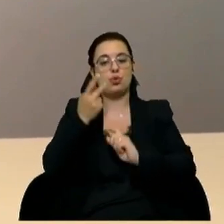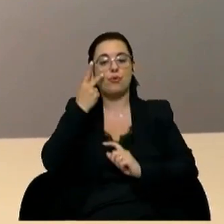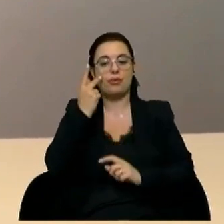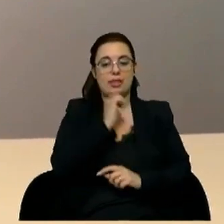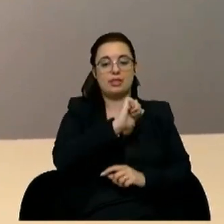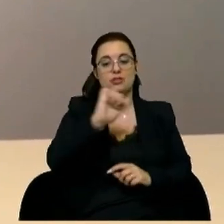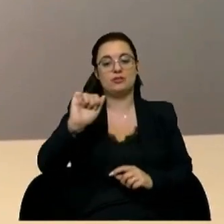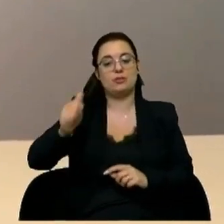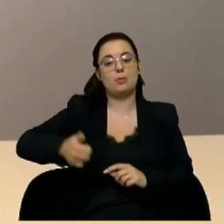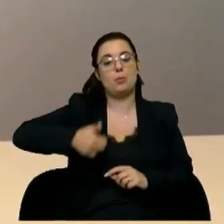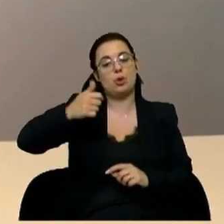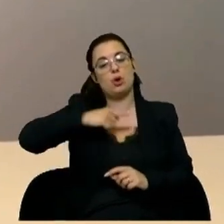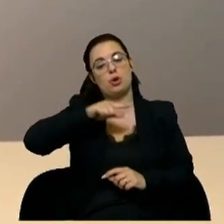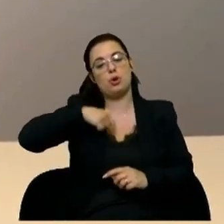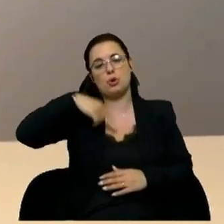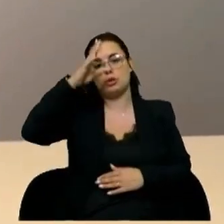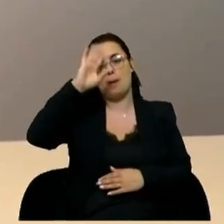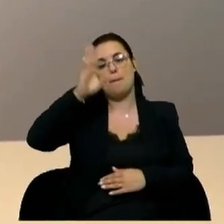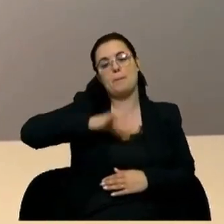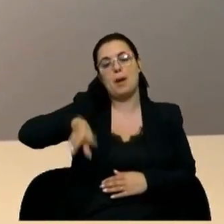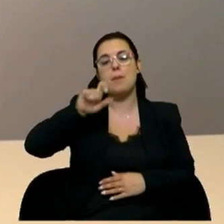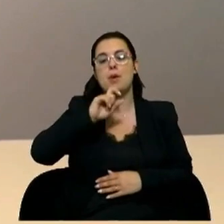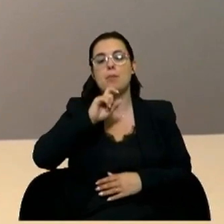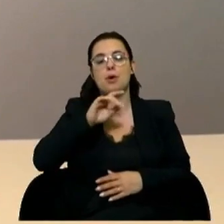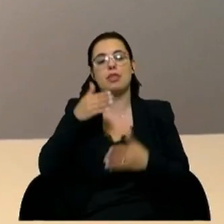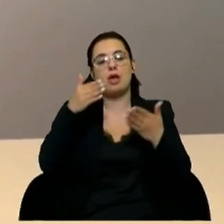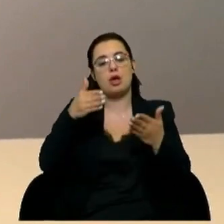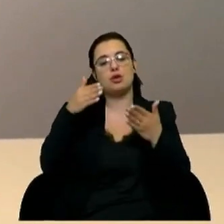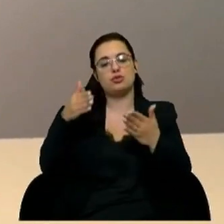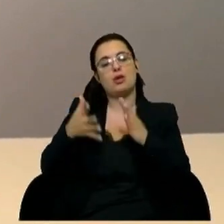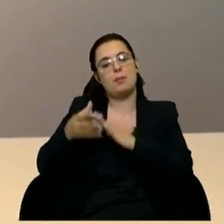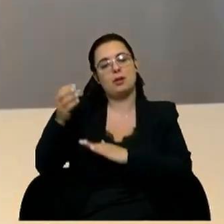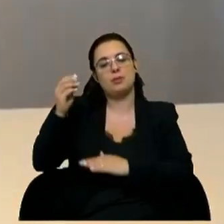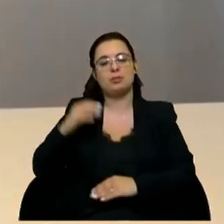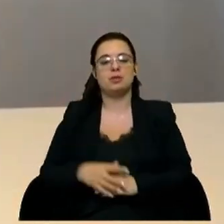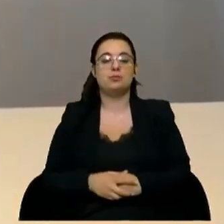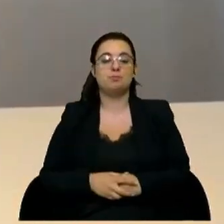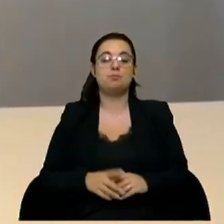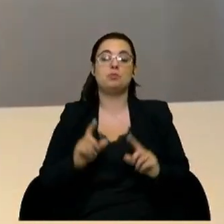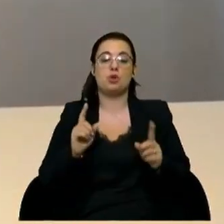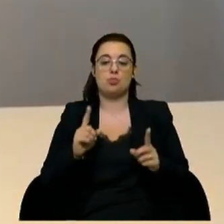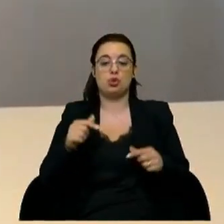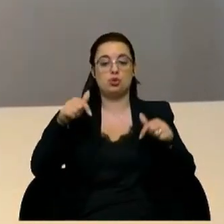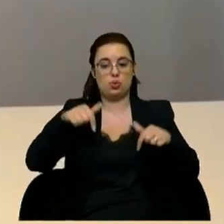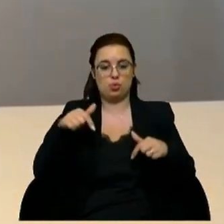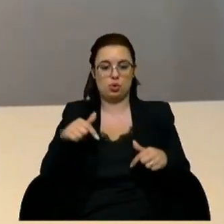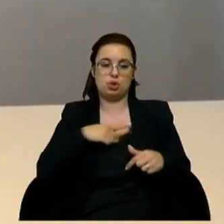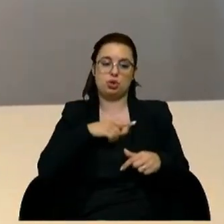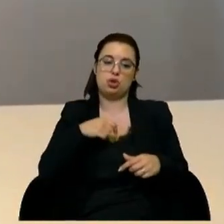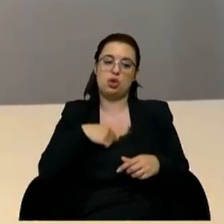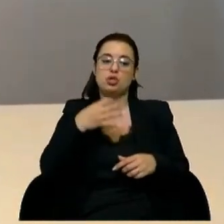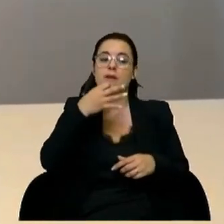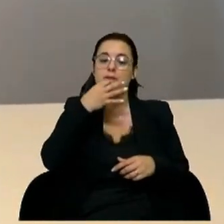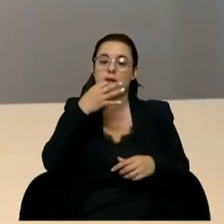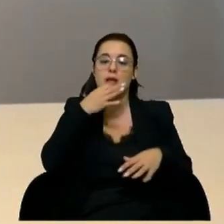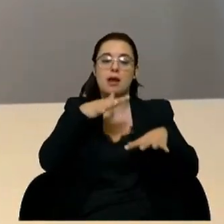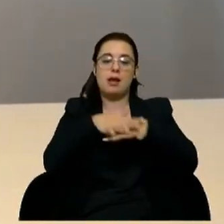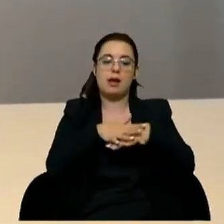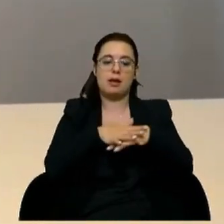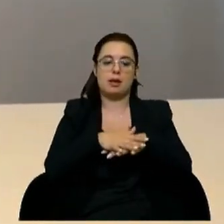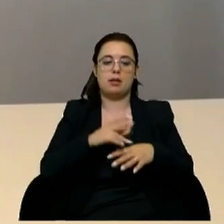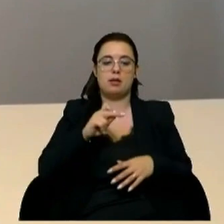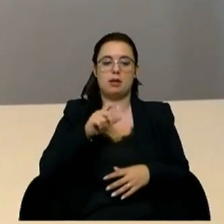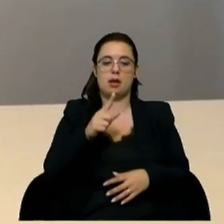melhor e que sabemos podem ainda ajudar muitas mais. Por isso hoje faz todo o sentido falámos da criação da rede